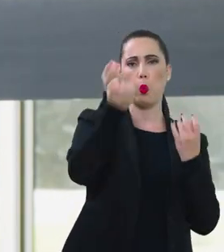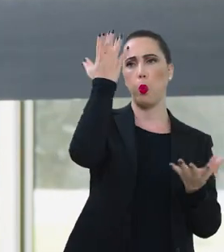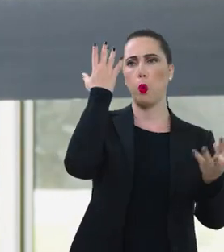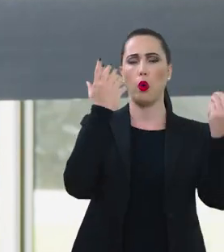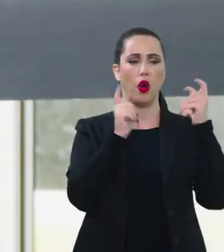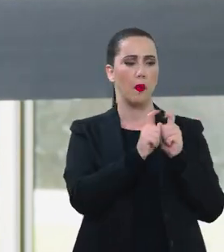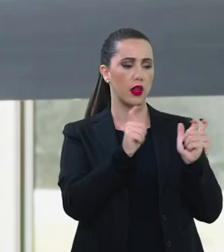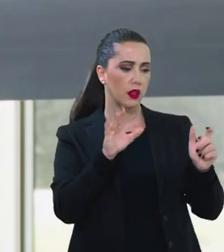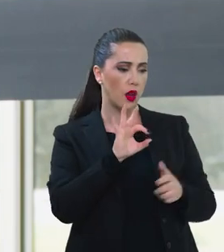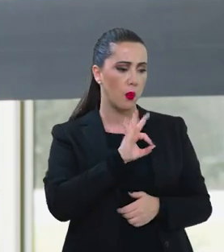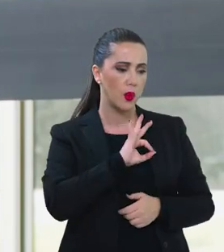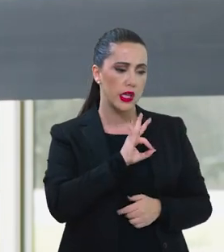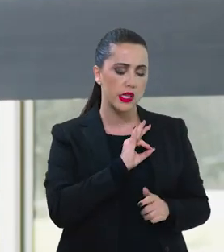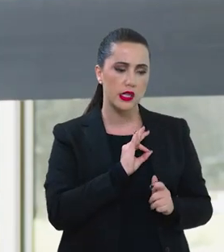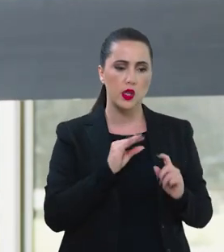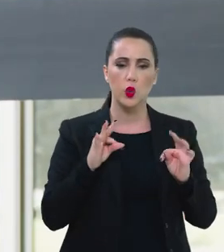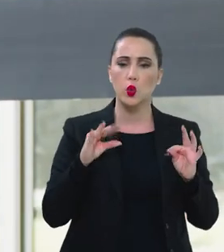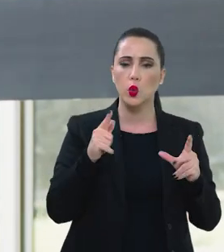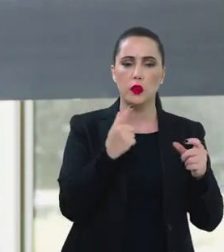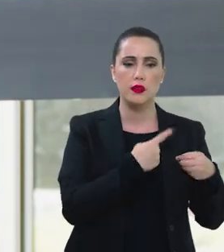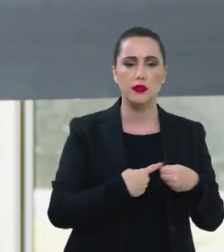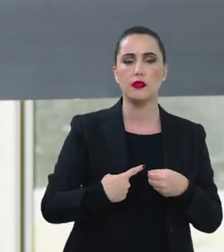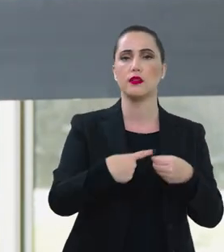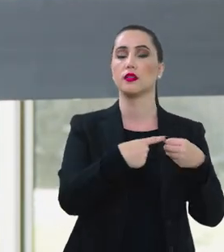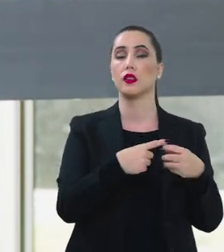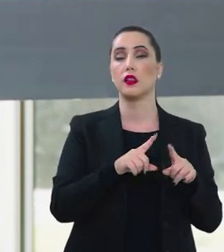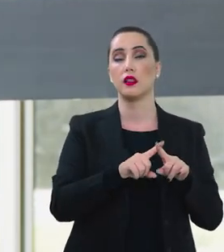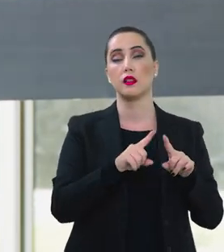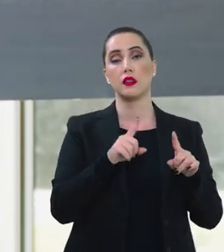ampliar o efetivo policial em todas as cidades,